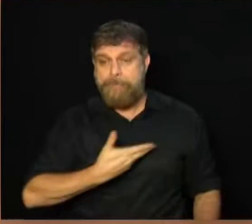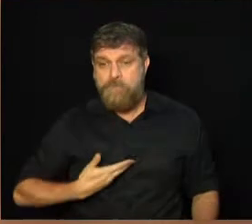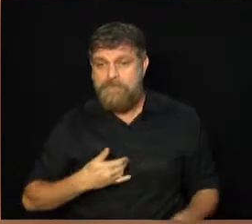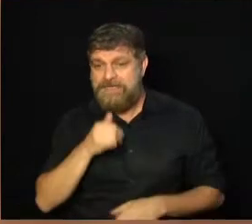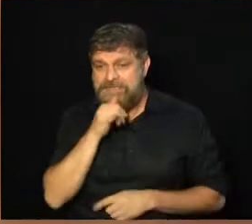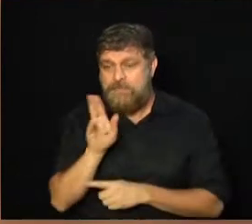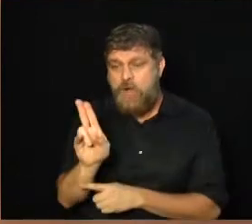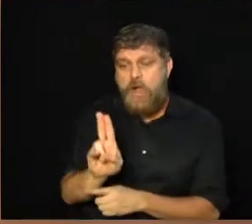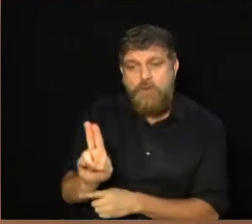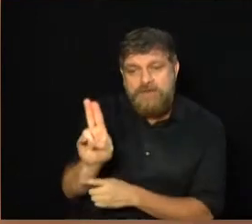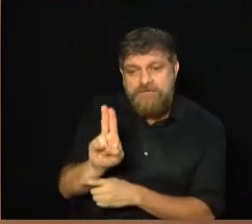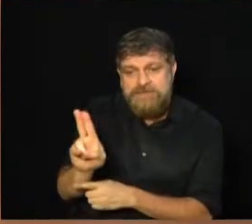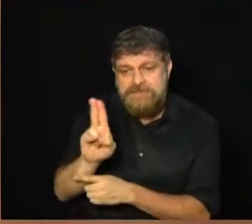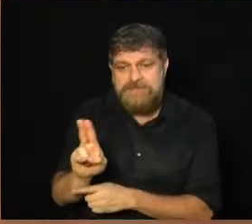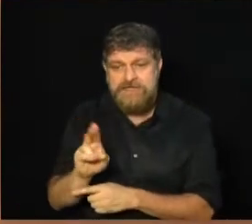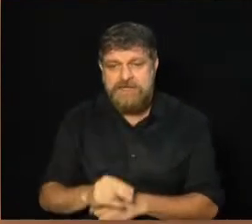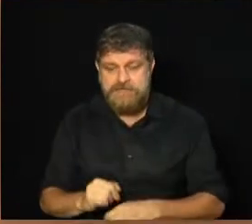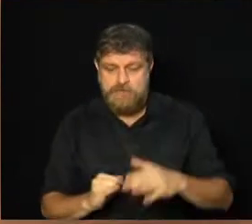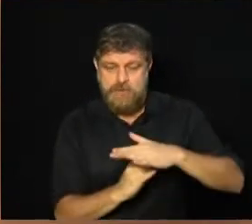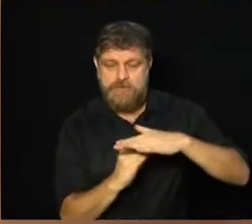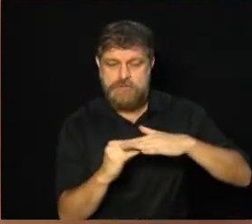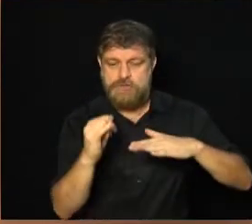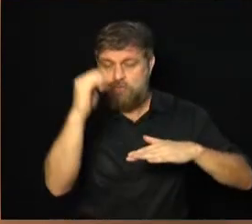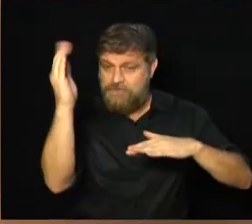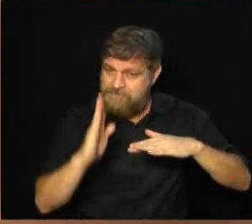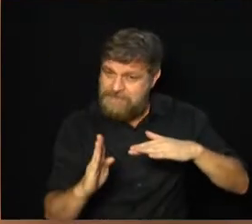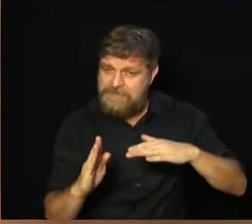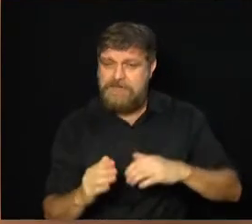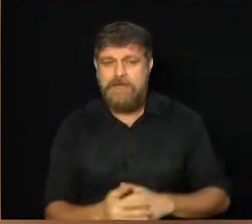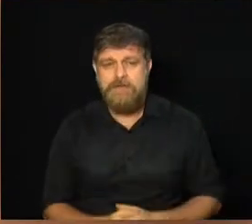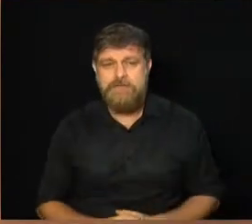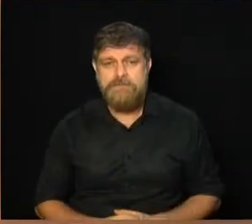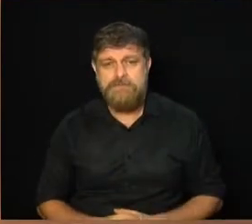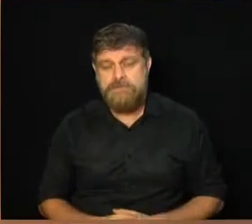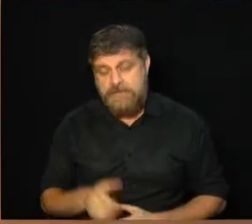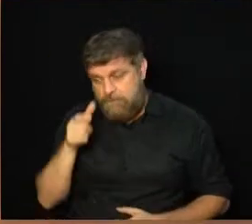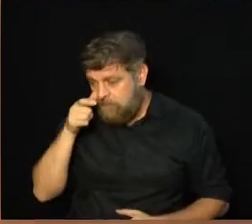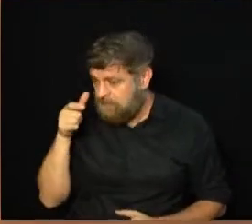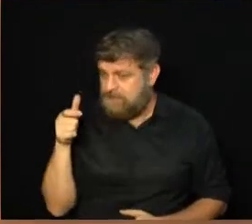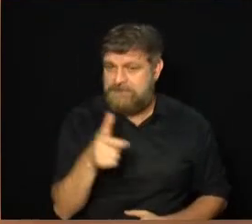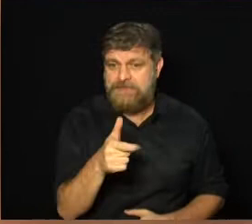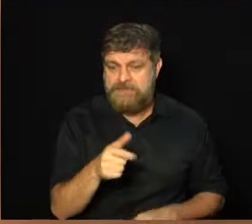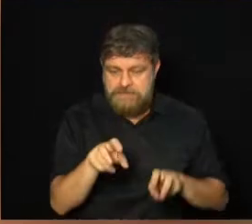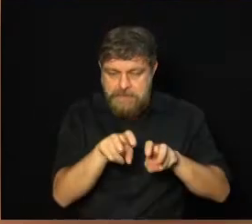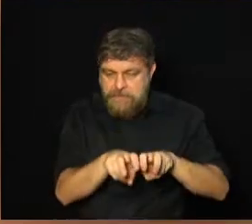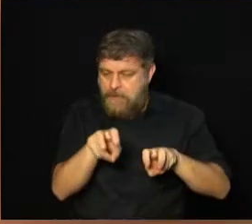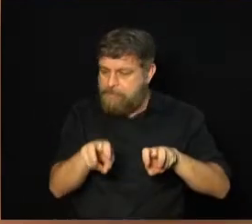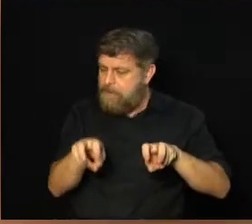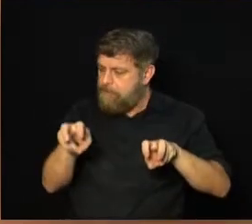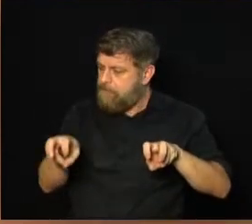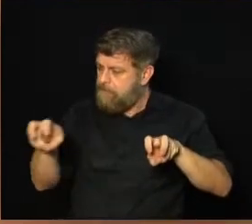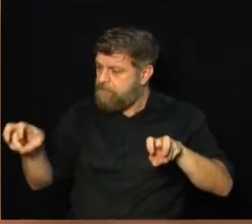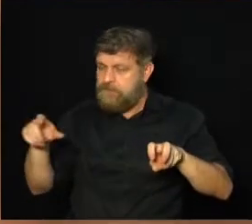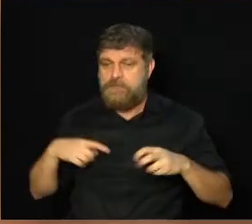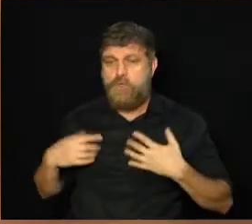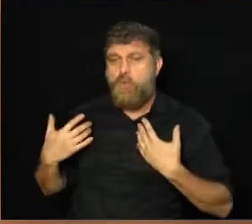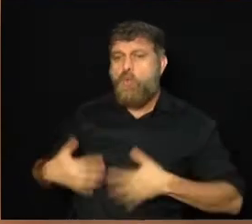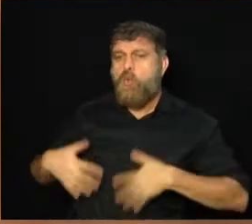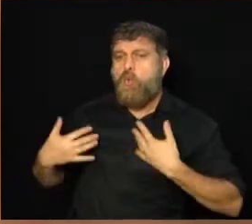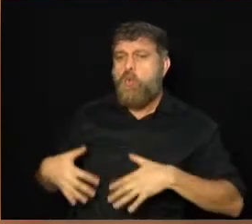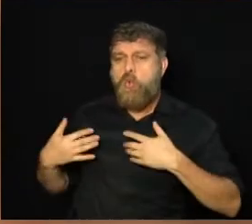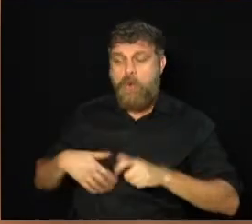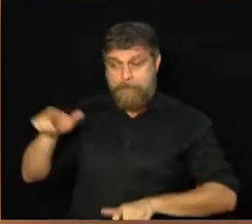universidades, como o Instituto Federal. É muito interessante ver essa mesa repleta, vamos dizer assim, de